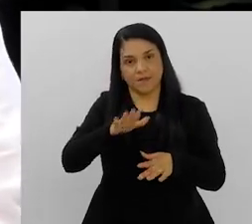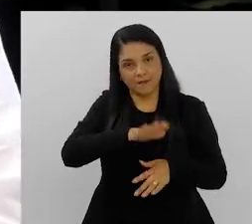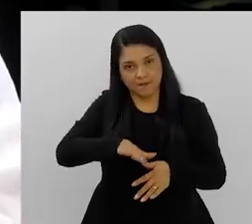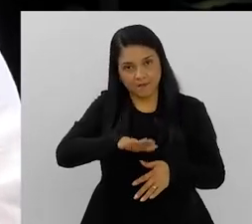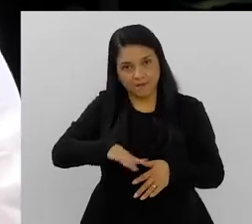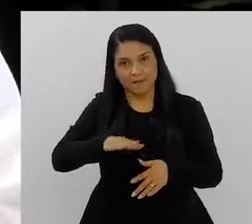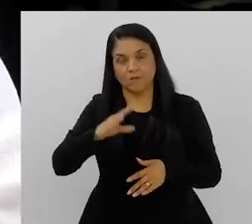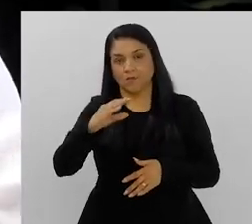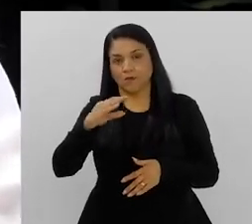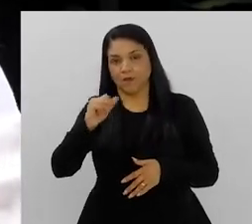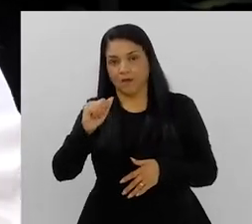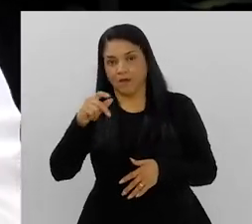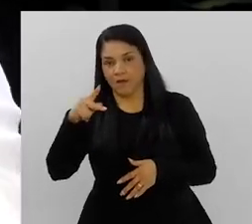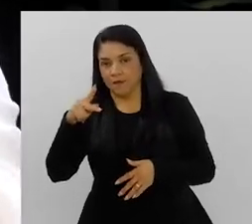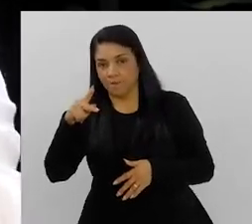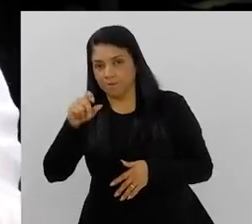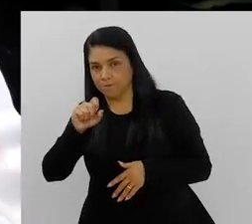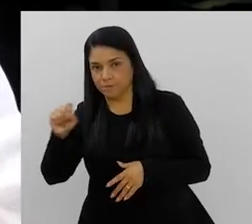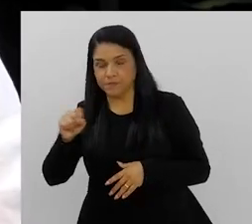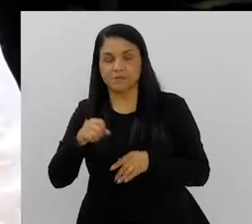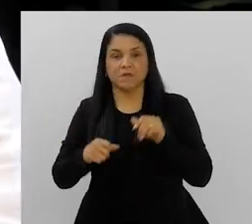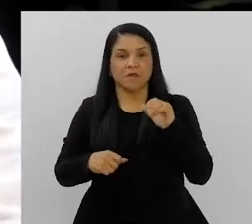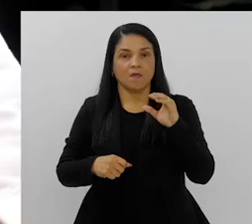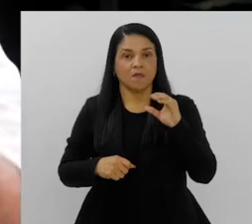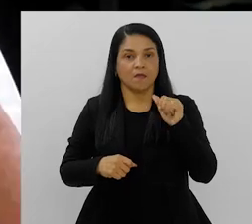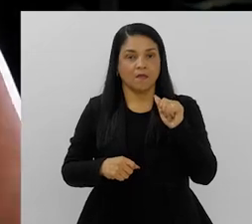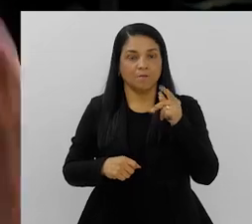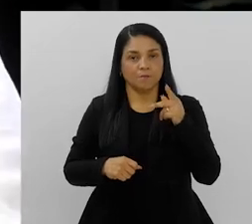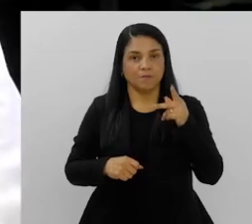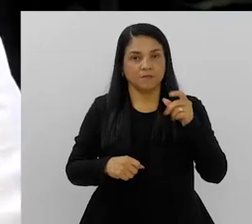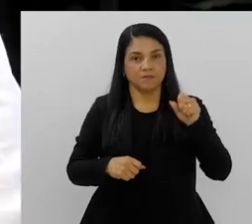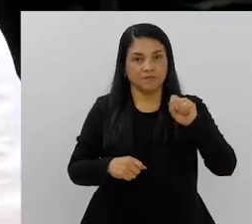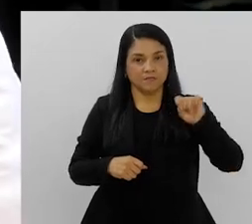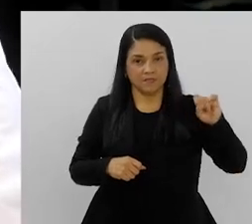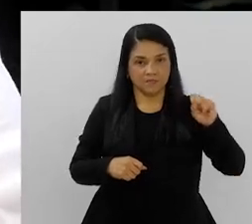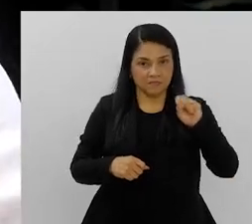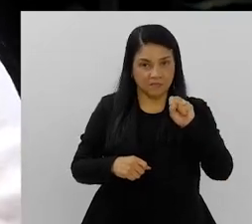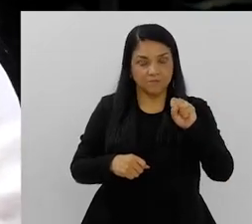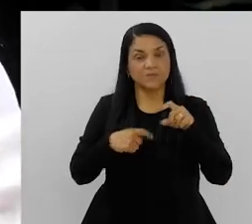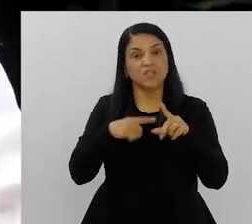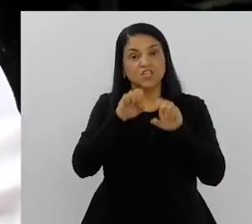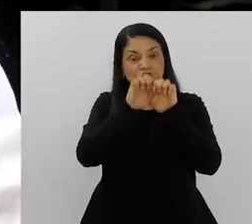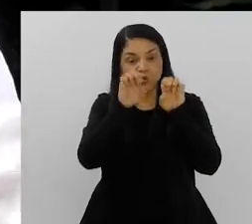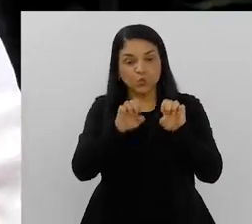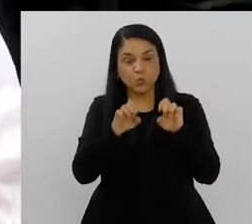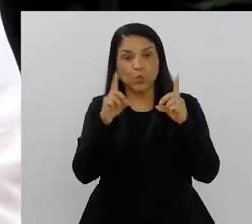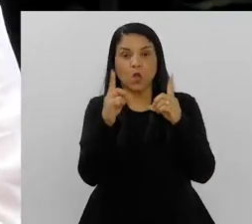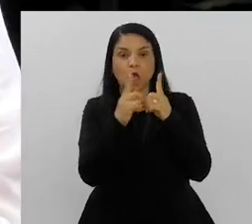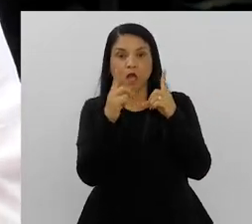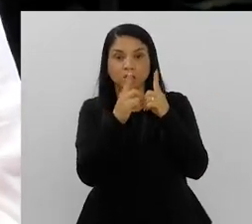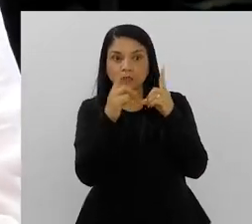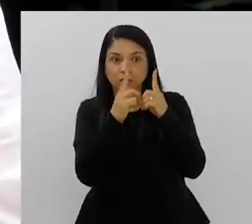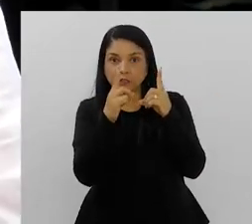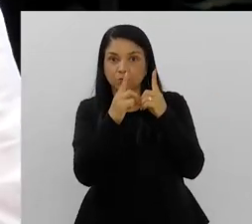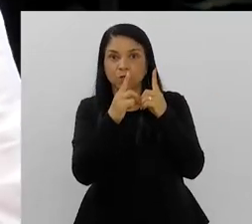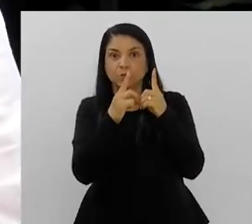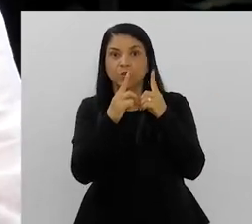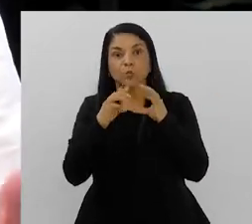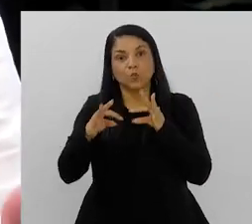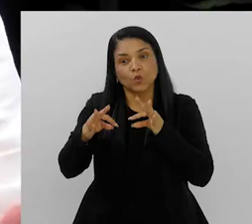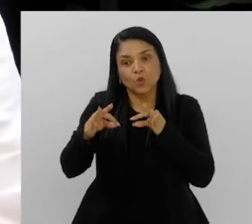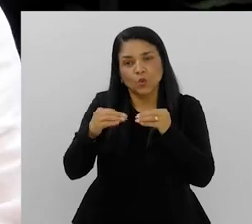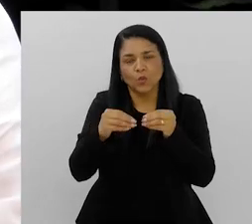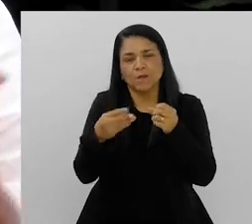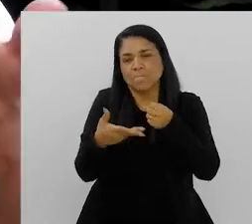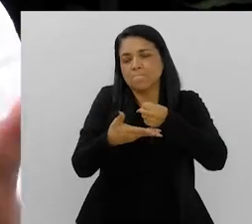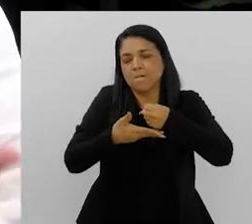estou, da área da infância, que são os CAPs, os CAPs ADs, os CAPs C, e que tem uma estrutura